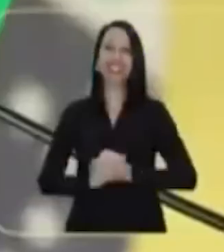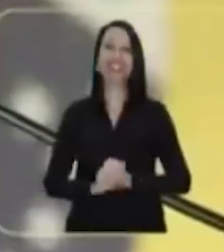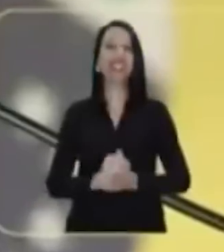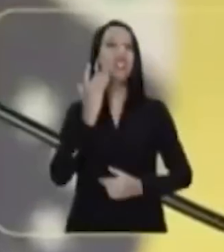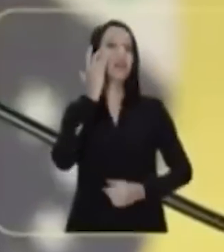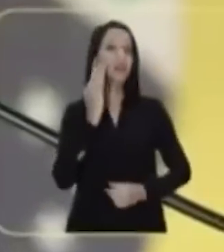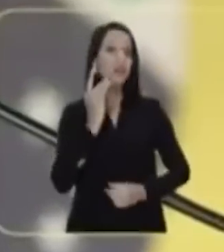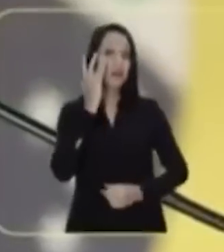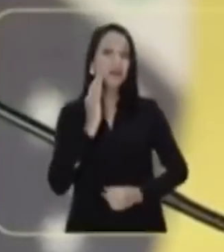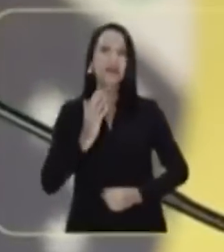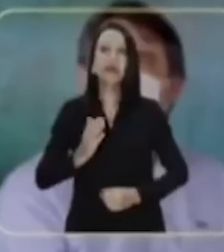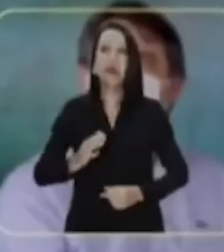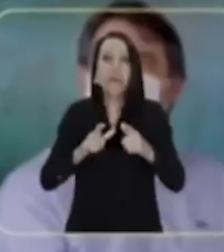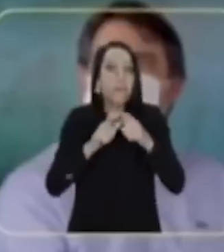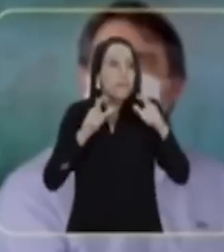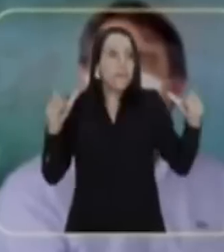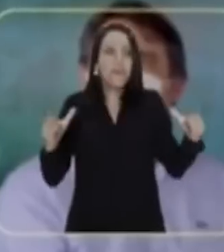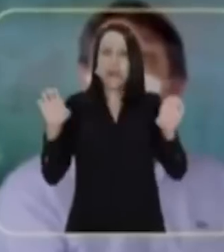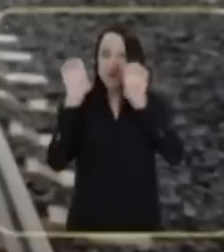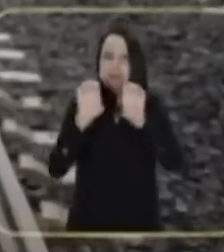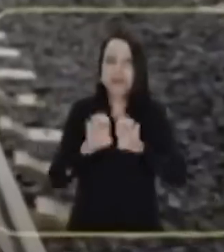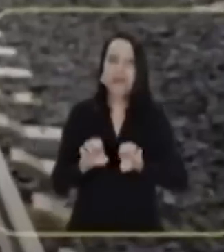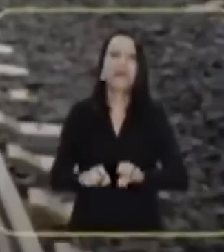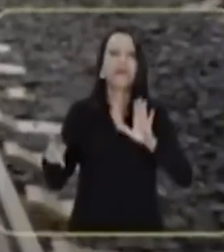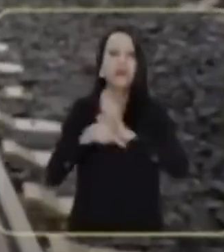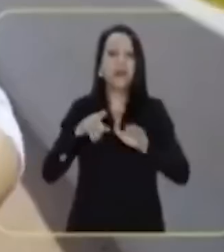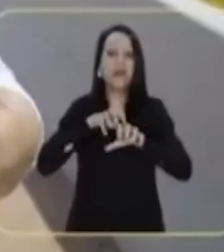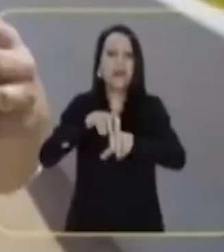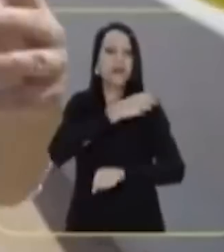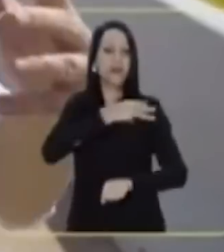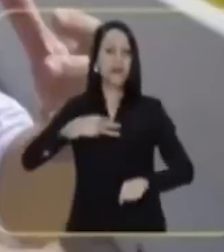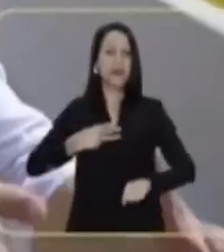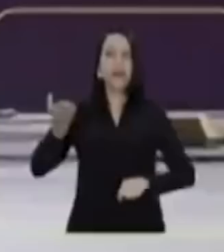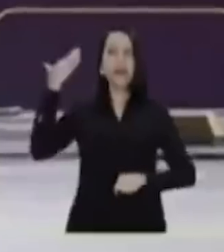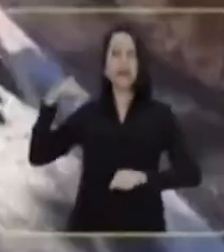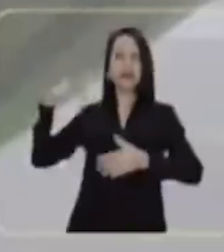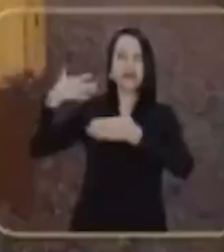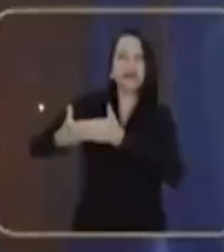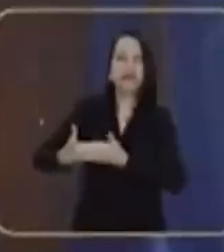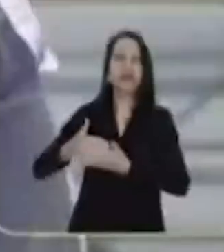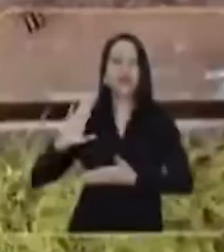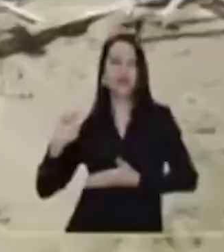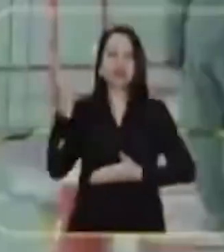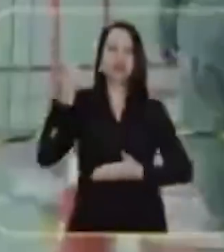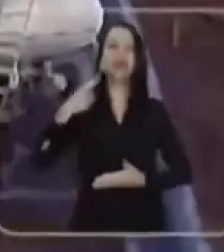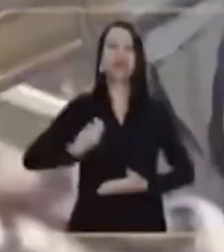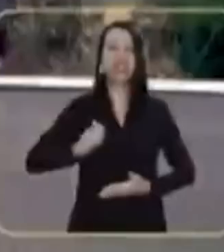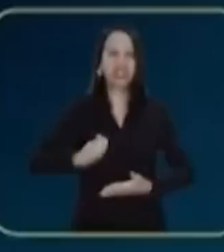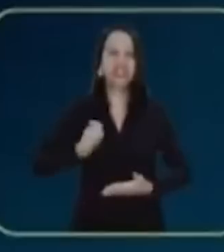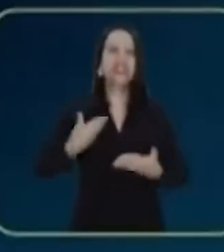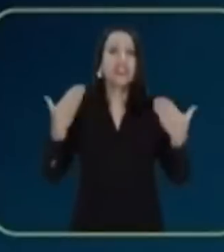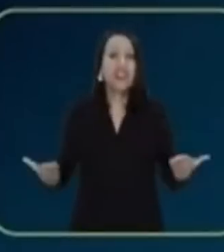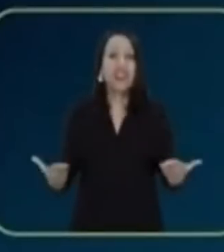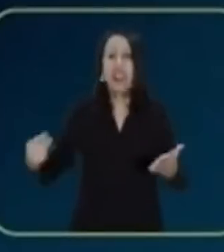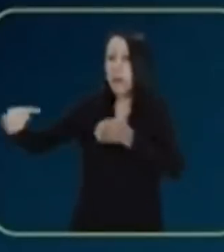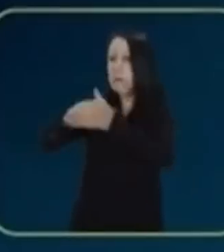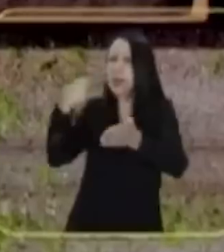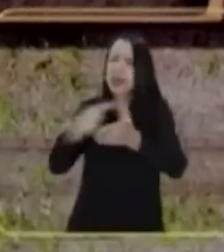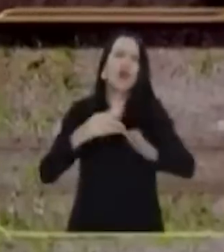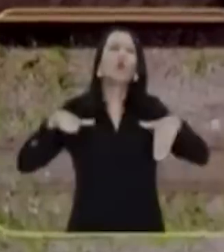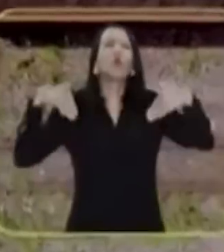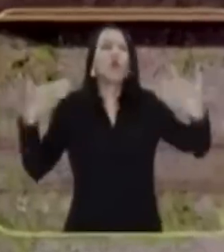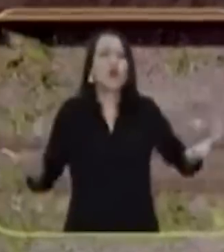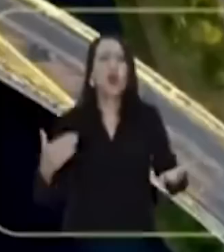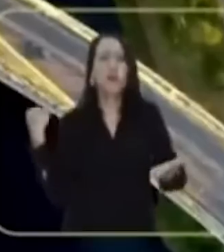Pode e tem. O Tarcísio foi um dos maiores ministros da infraestrutura que o Brasil já teve. Mas ainda